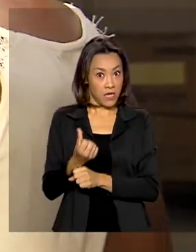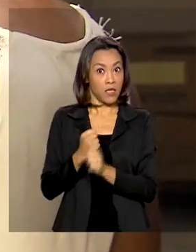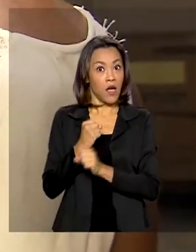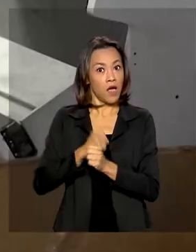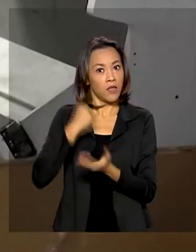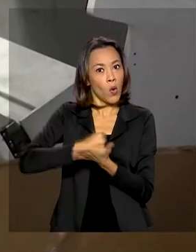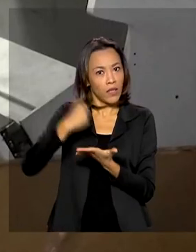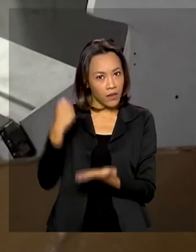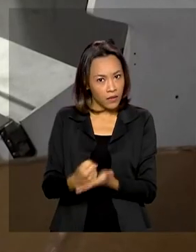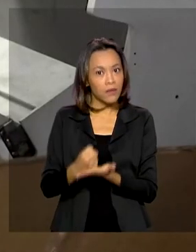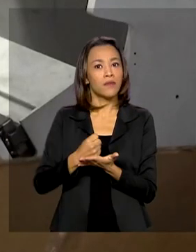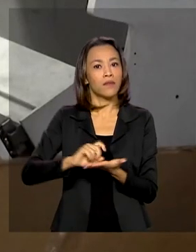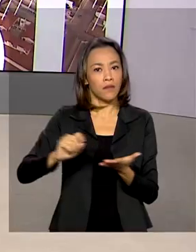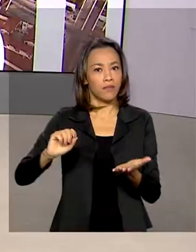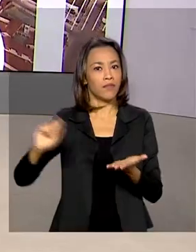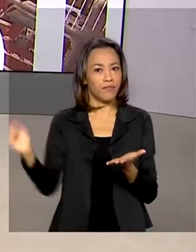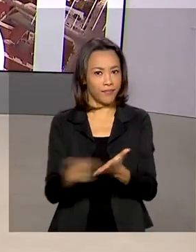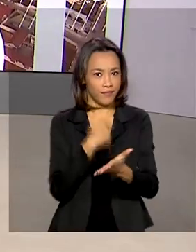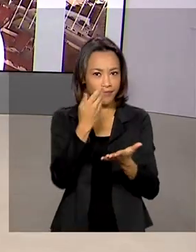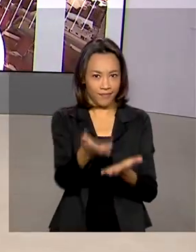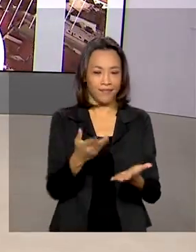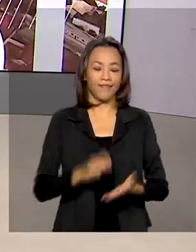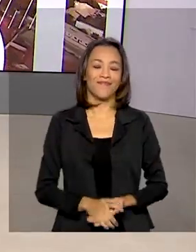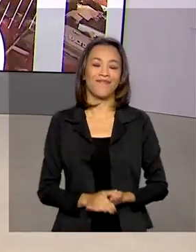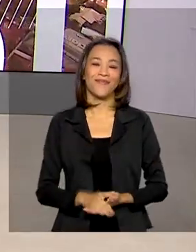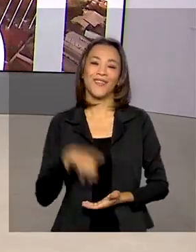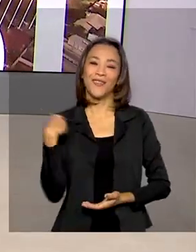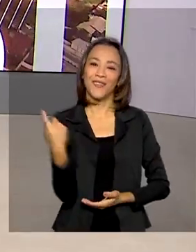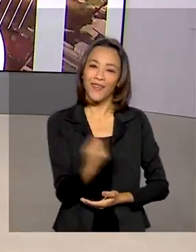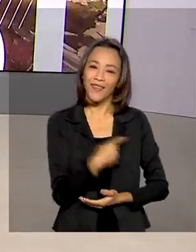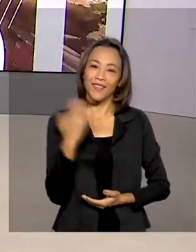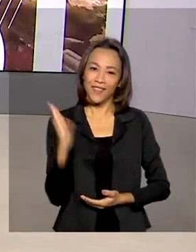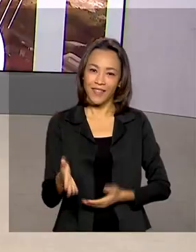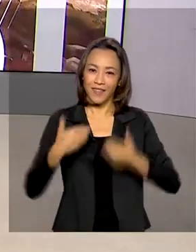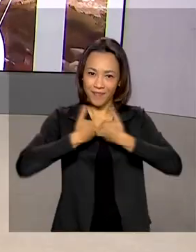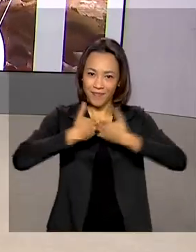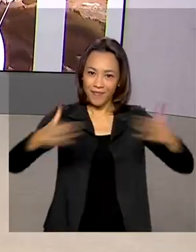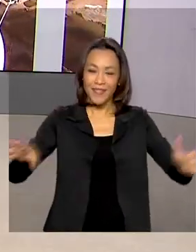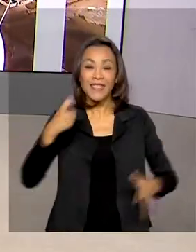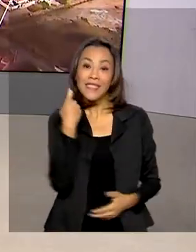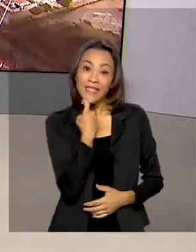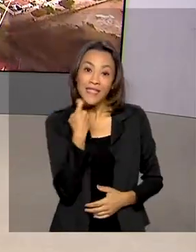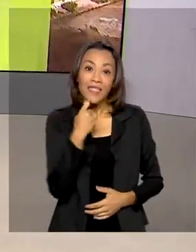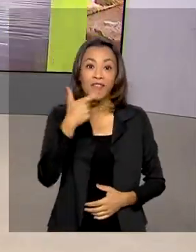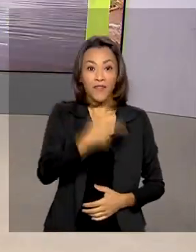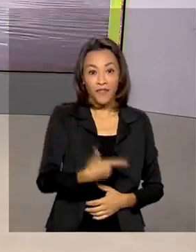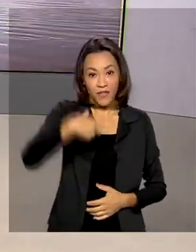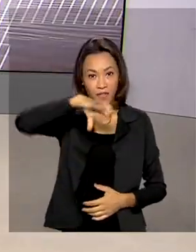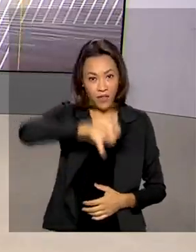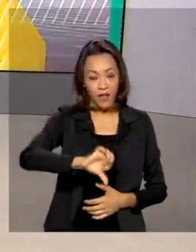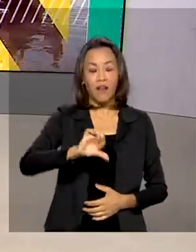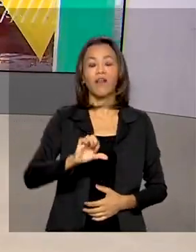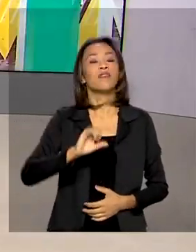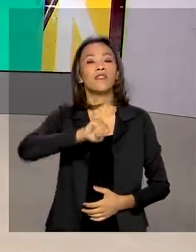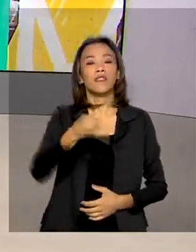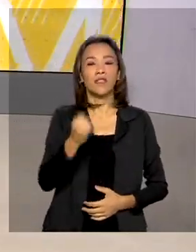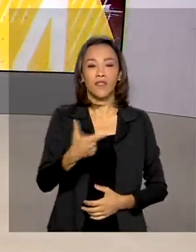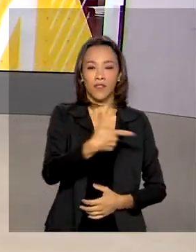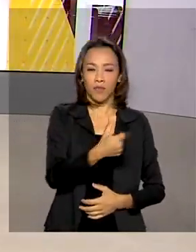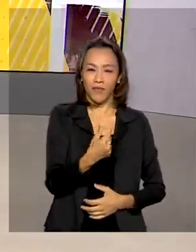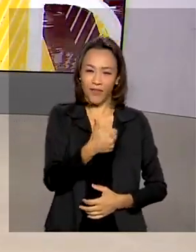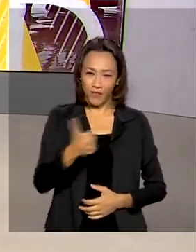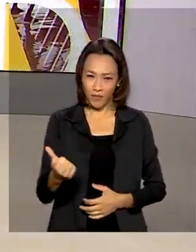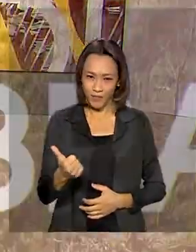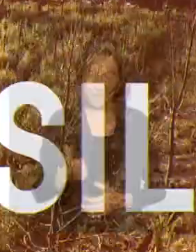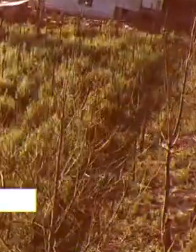com carteira assinada. O Brasil e Dia está no ar nesta sexta-feira, 29 de janeiro de 2021.